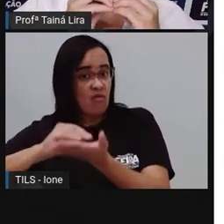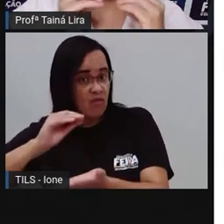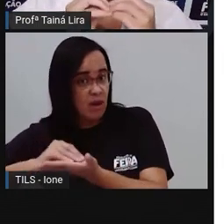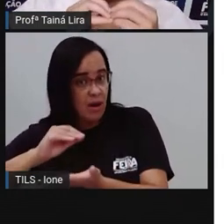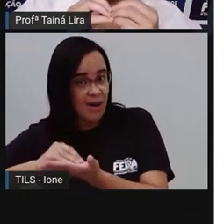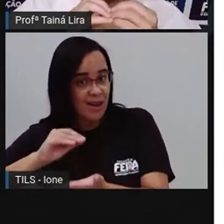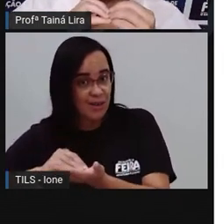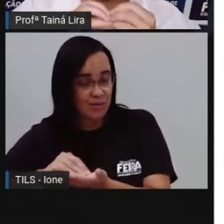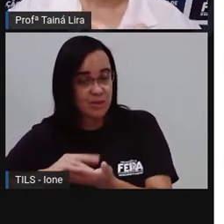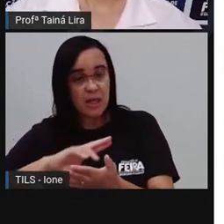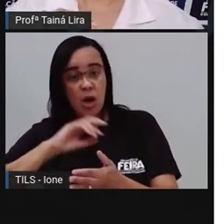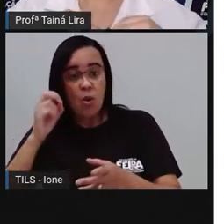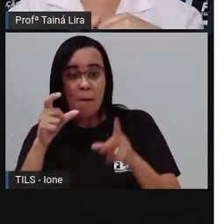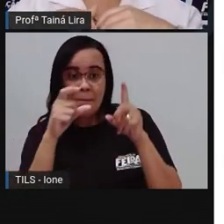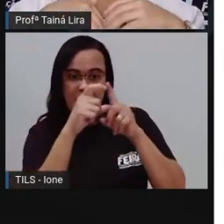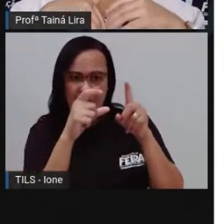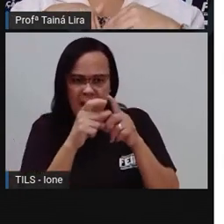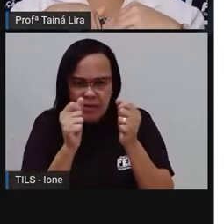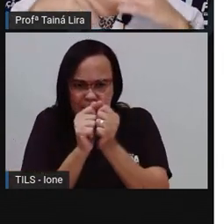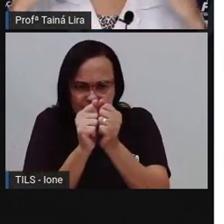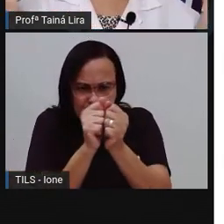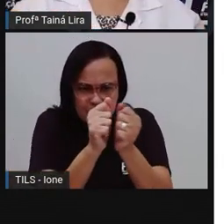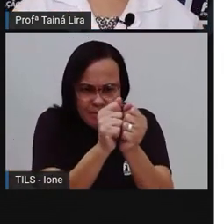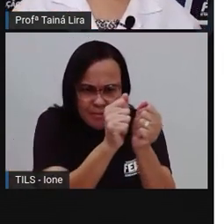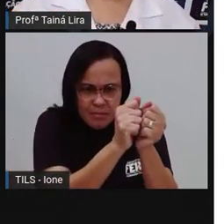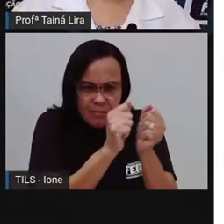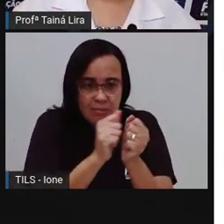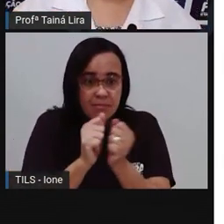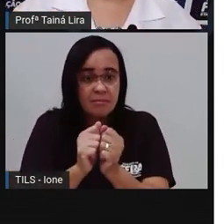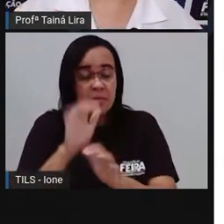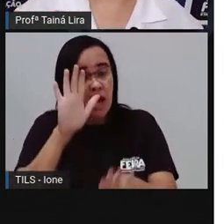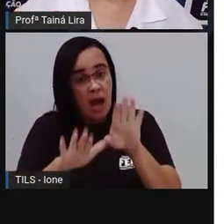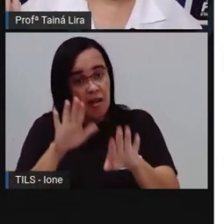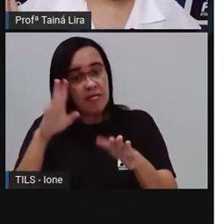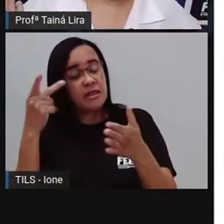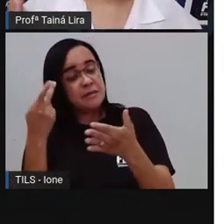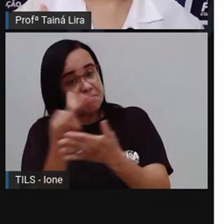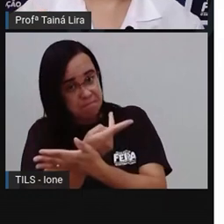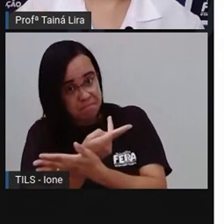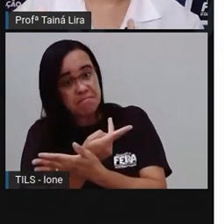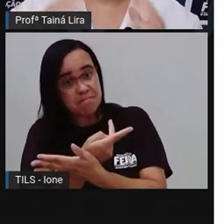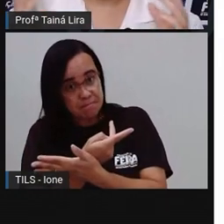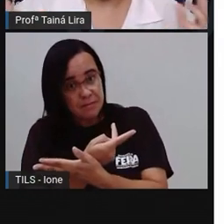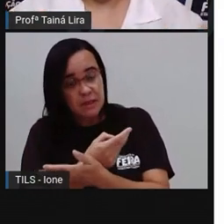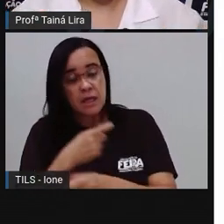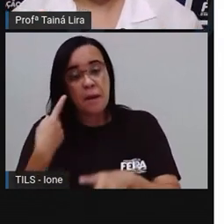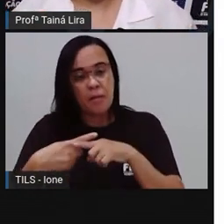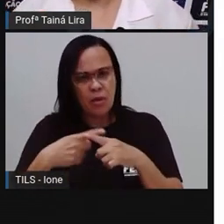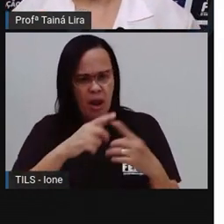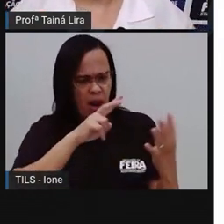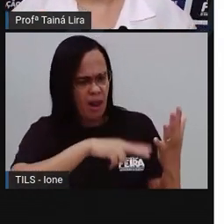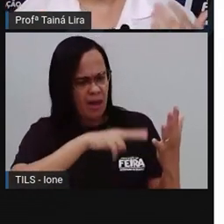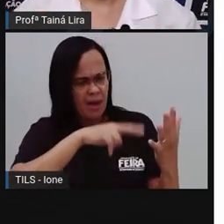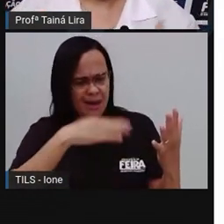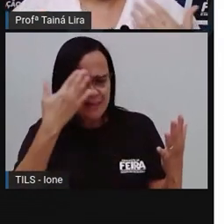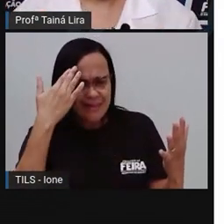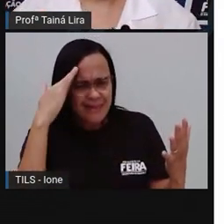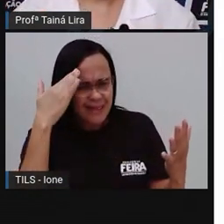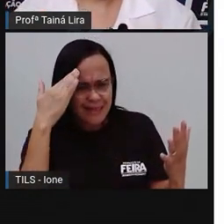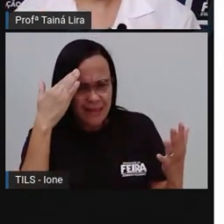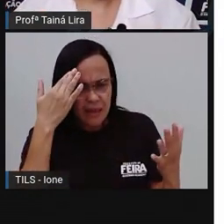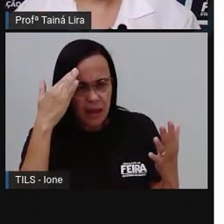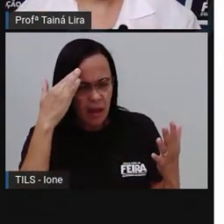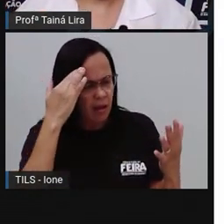todas juntinhas, nós já vimos que isso compromete a leitura, não é verdade? A gente fica ali com dificuldade de entender o que é que está